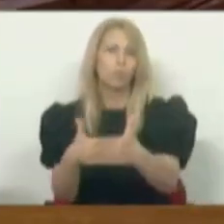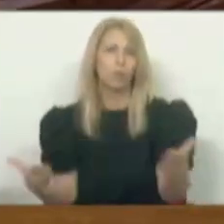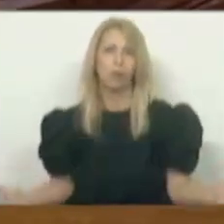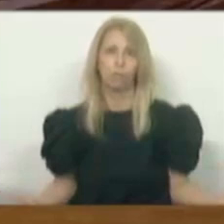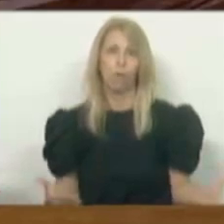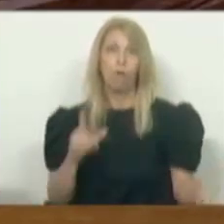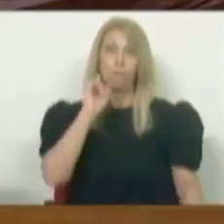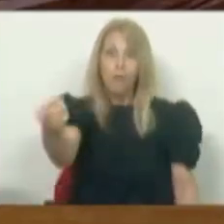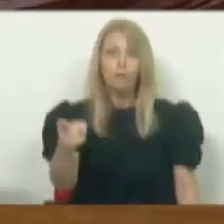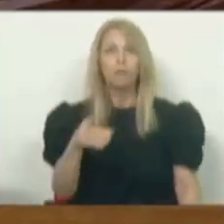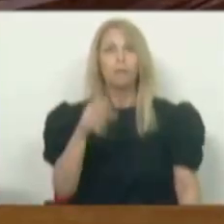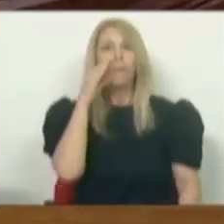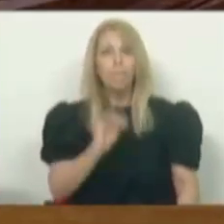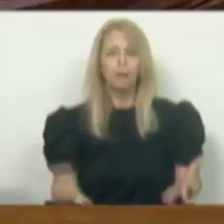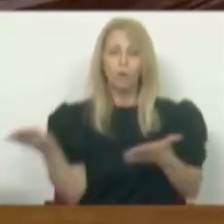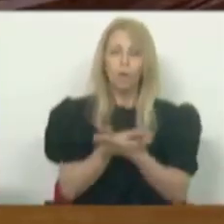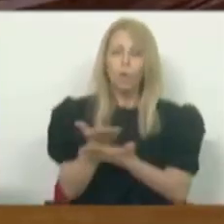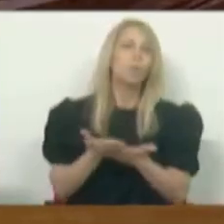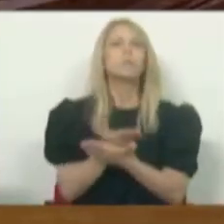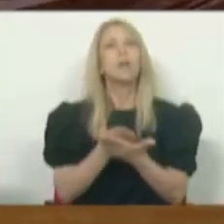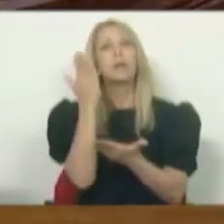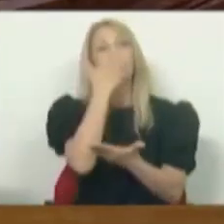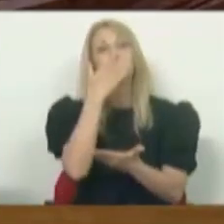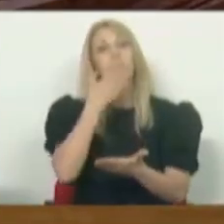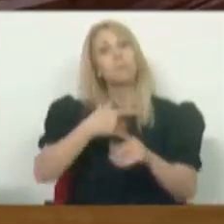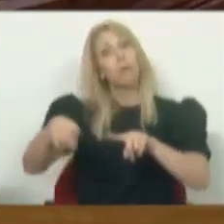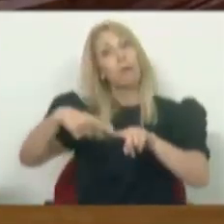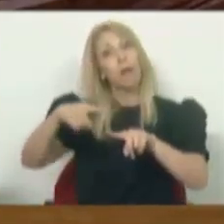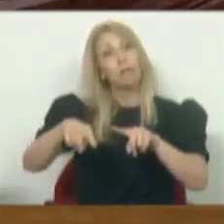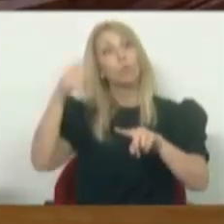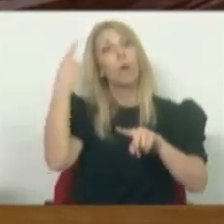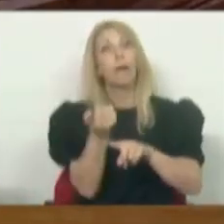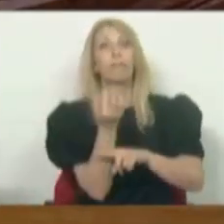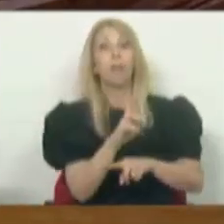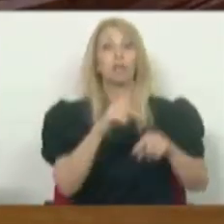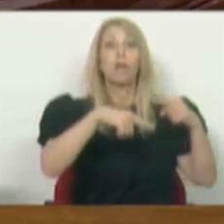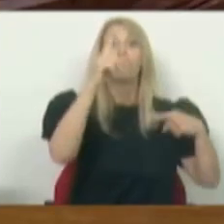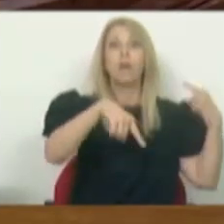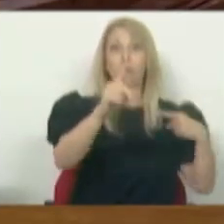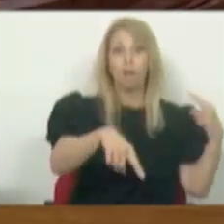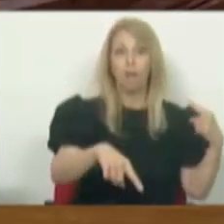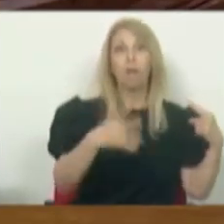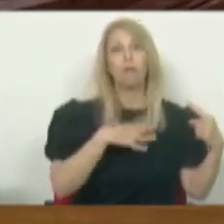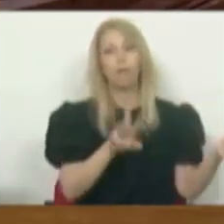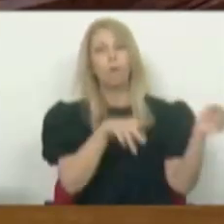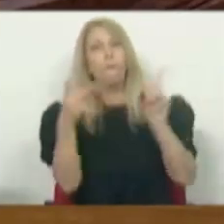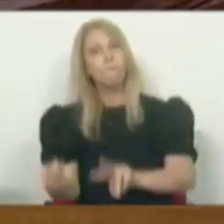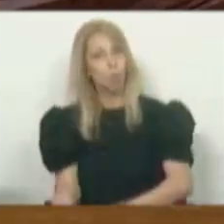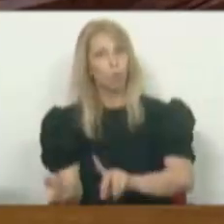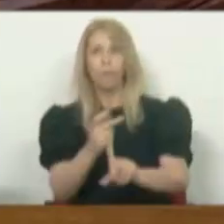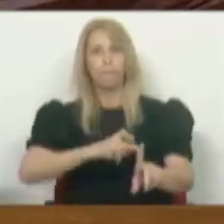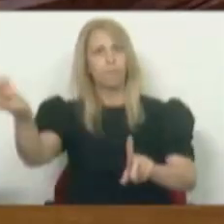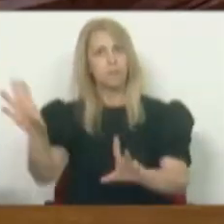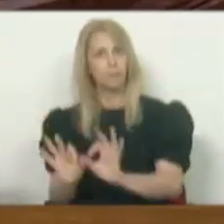renegociar os créditos que estejam sob taxa variável e que queiram vir para a taxa fixa, mas também